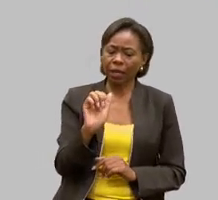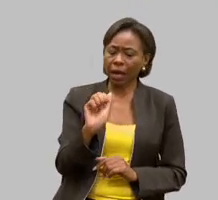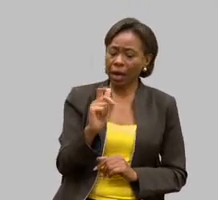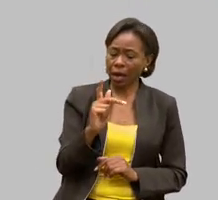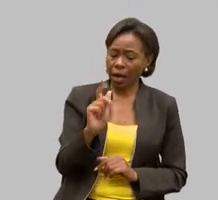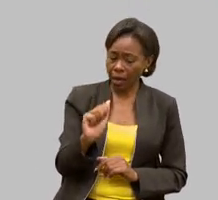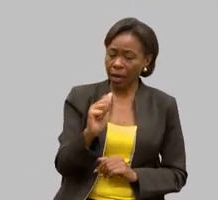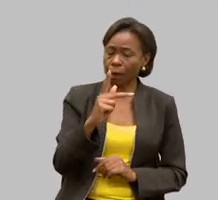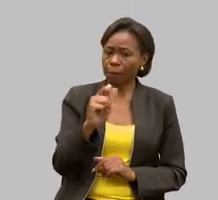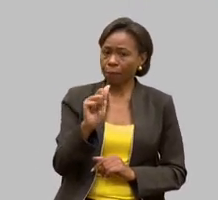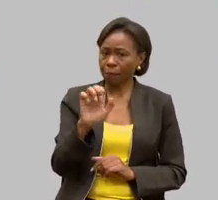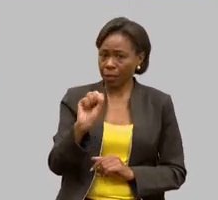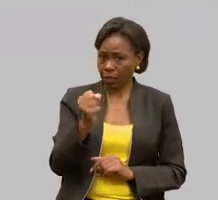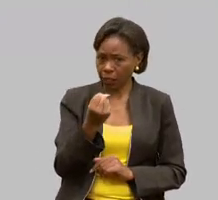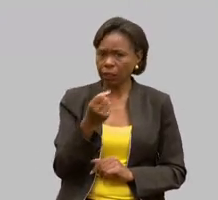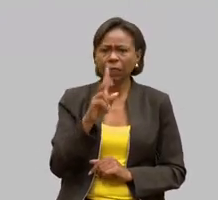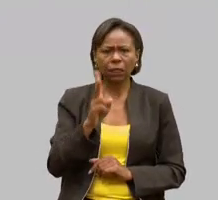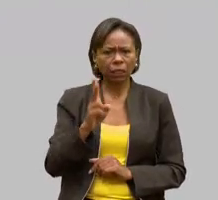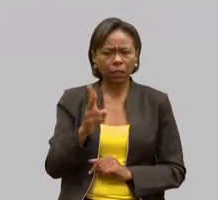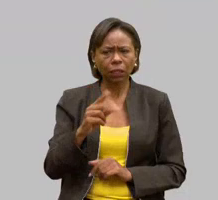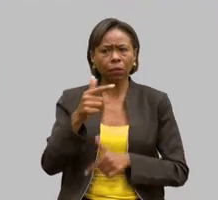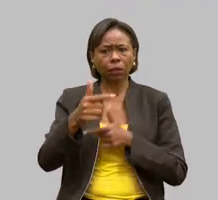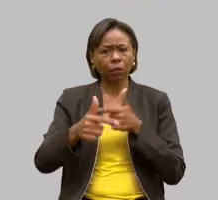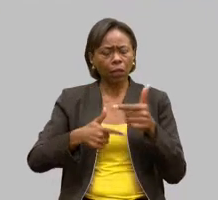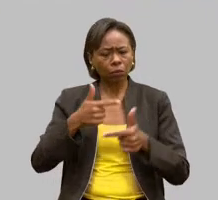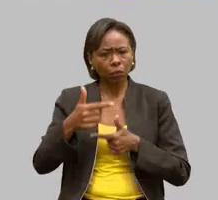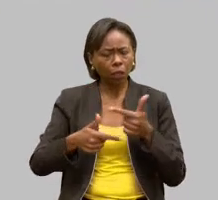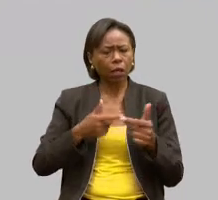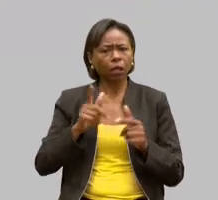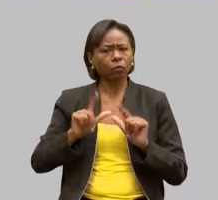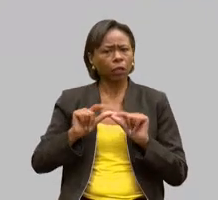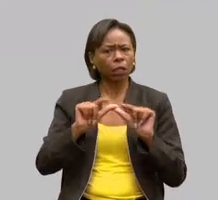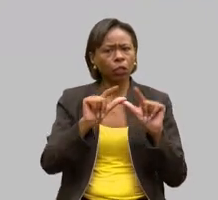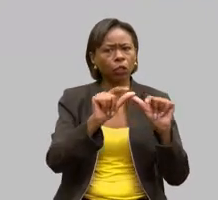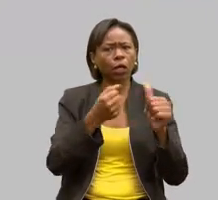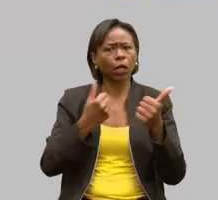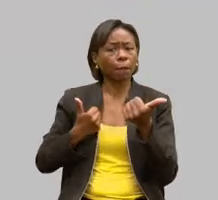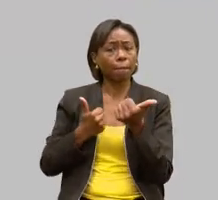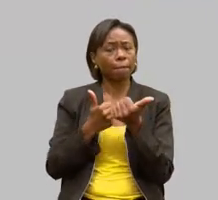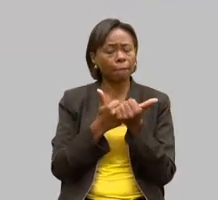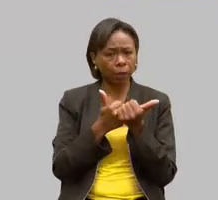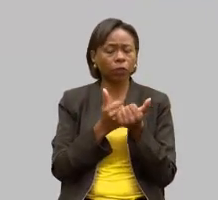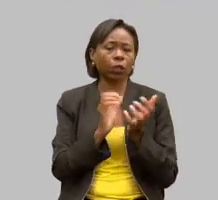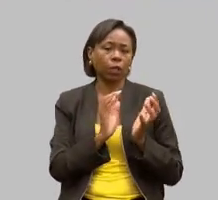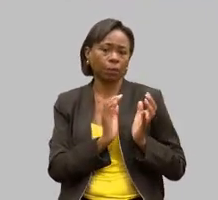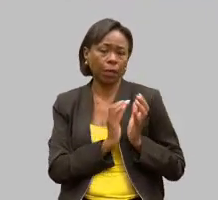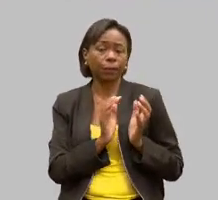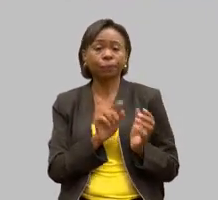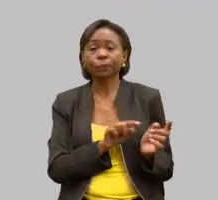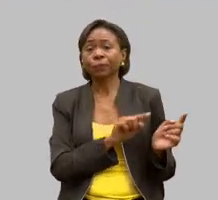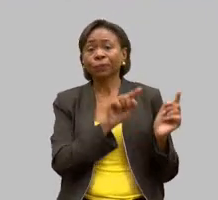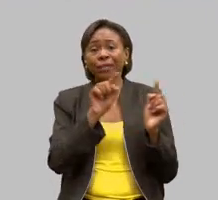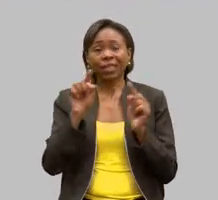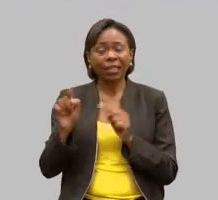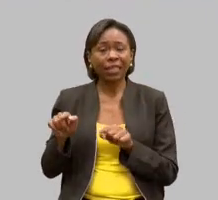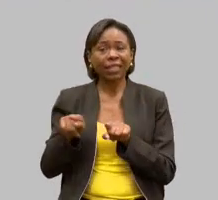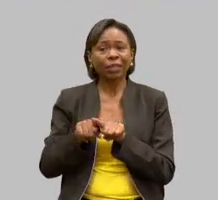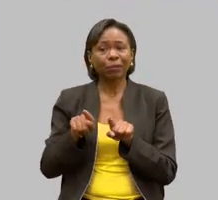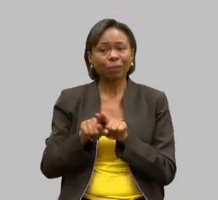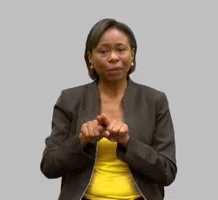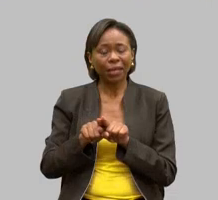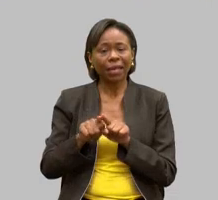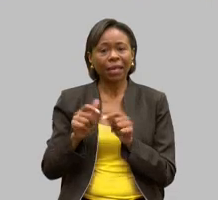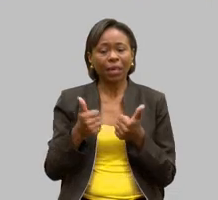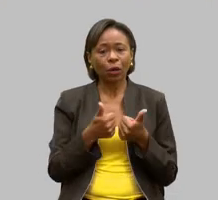viajando e levando o apoio, o conhecimento para as nossas rapazes. E do meu lado esquerdo, após o